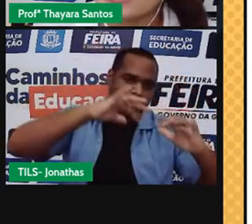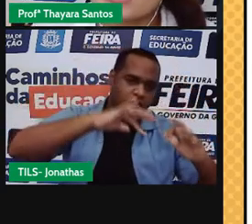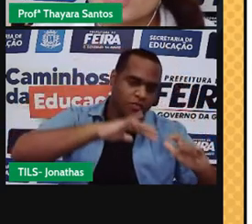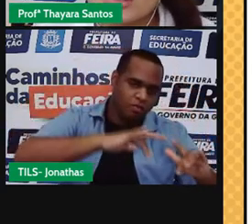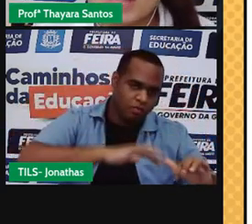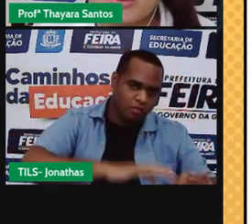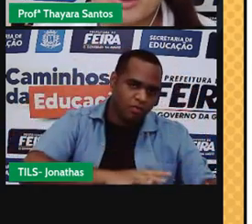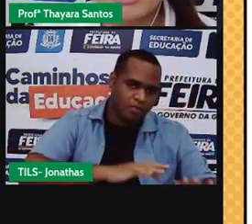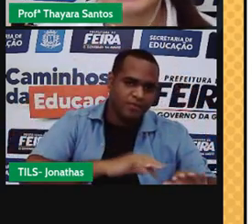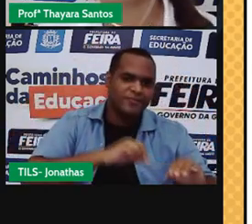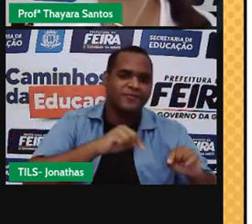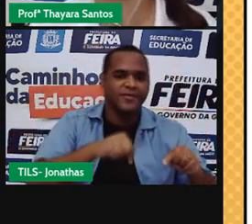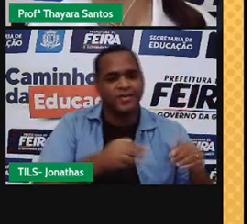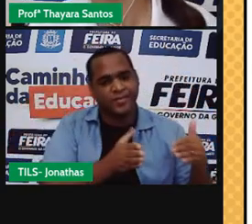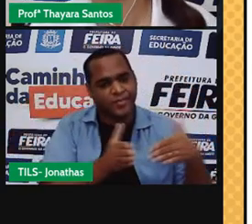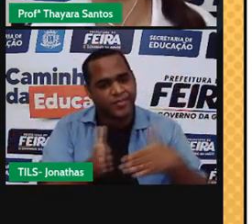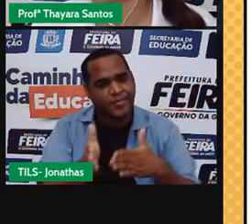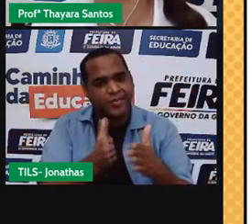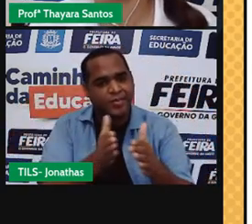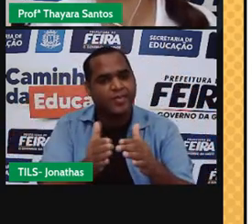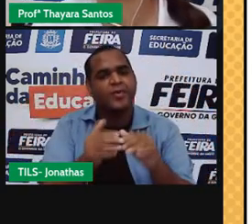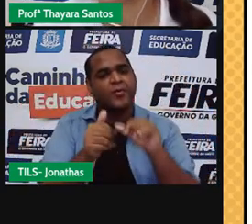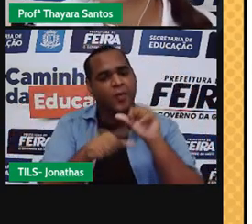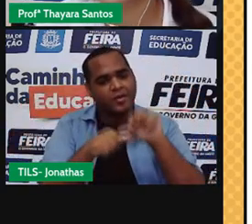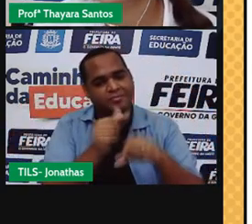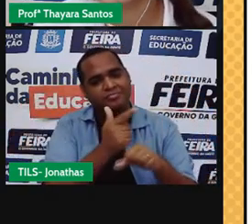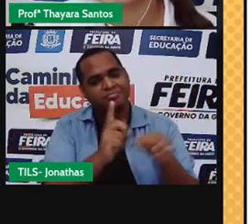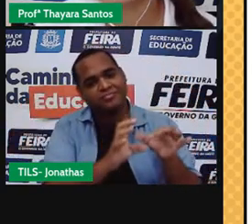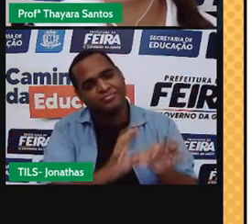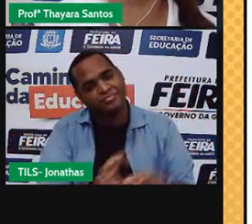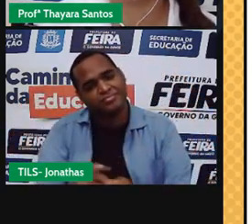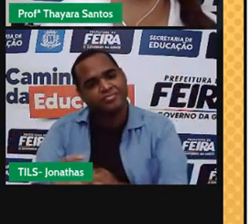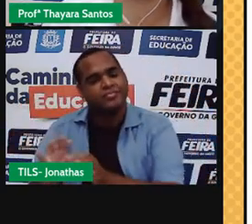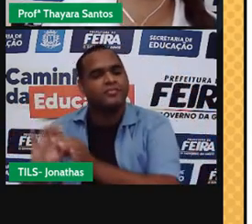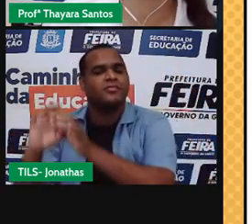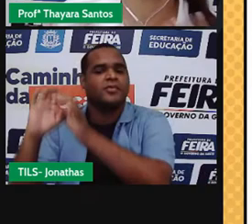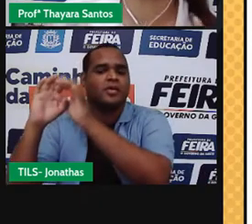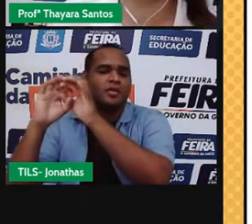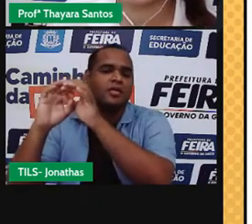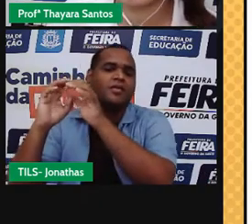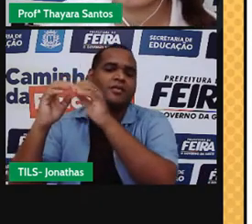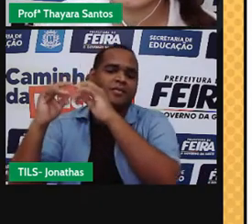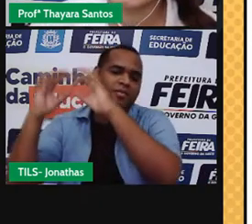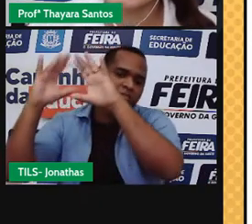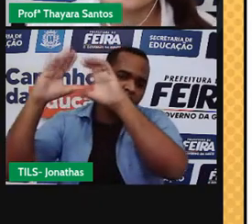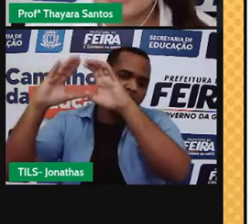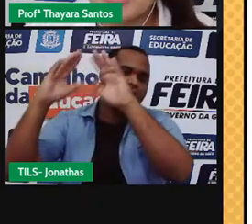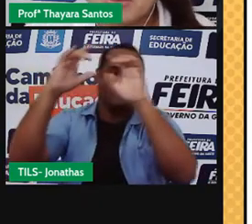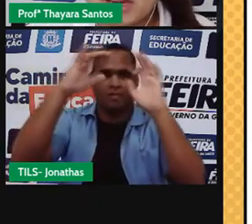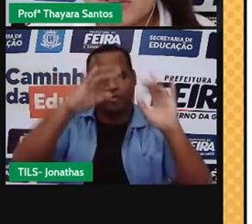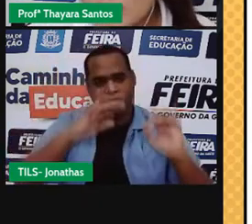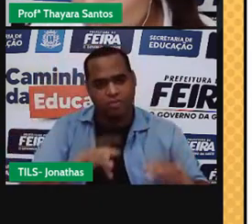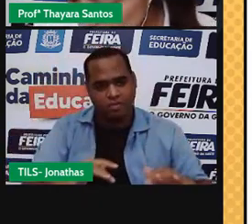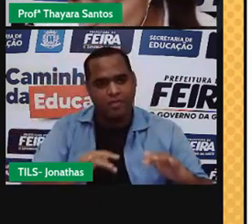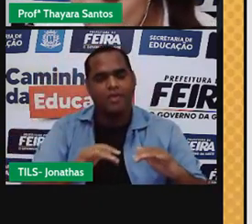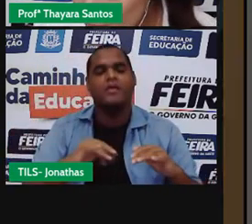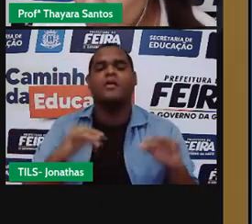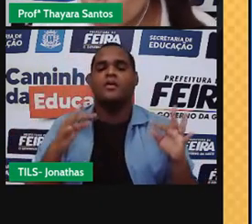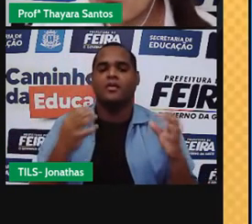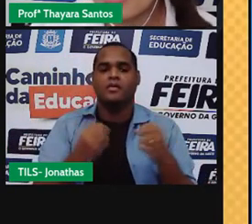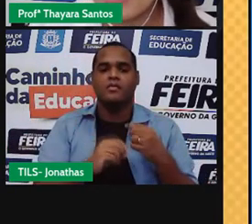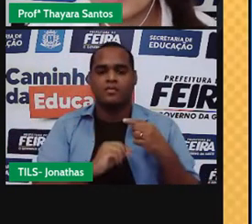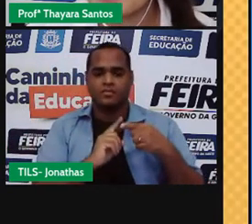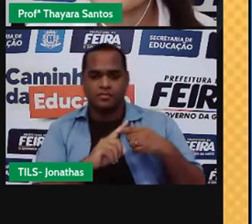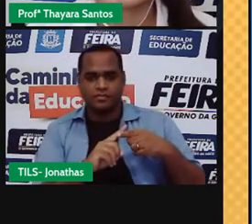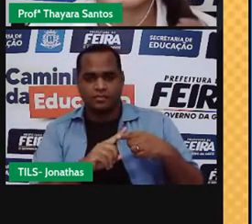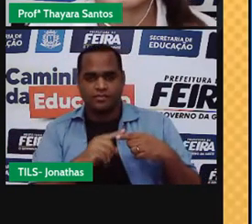água vai retornar para o ambiente. E isso acontece o tempo inteiro. Por isso que a gente chama de ciclo. Então, a primeira fase do ciclo,